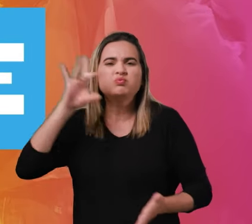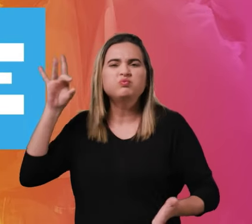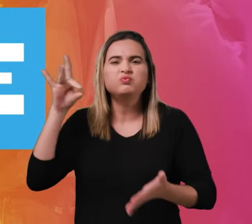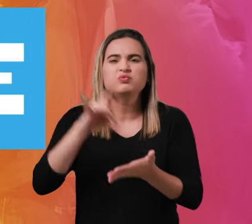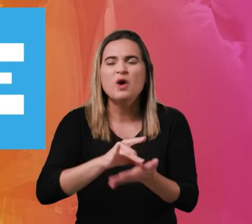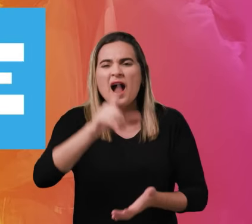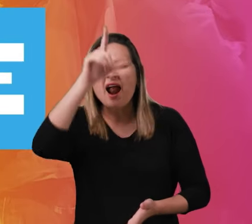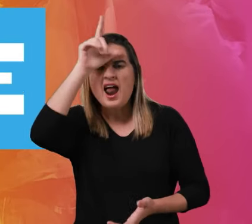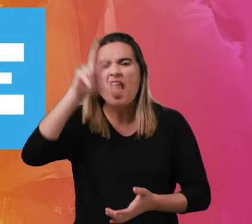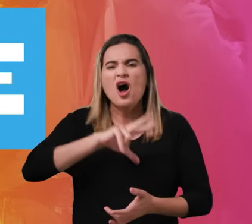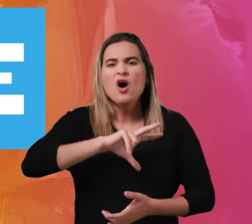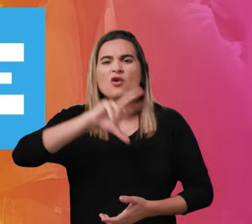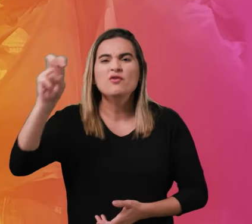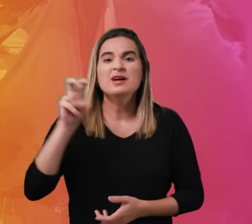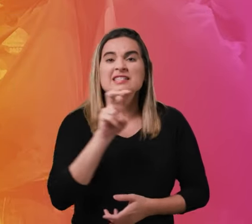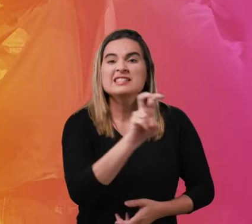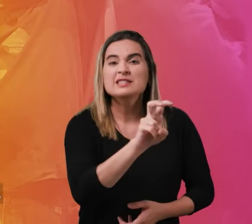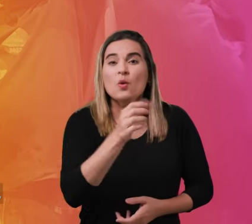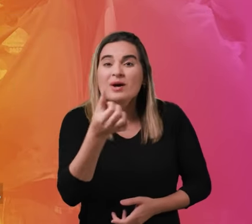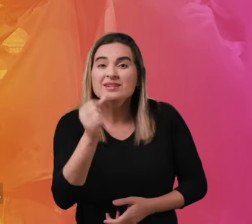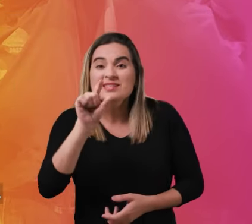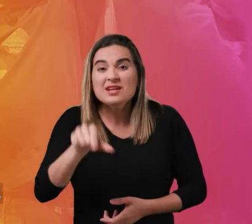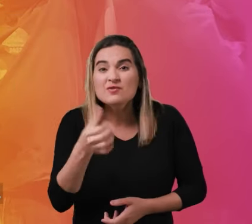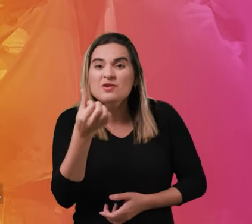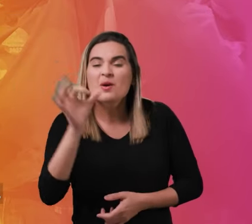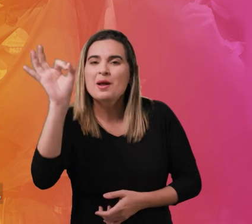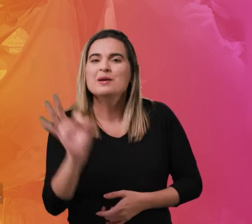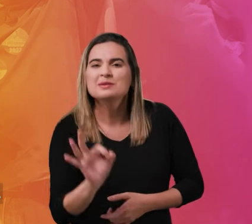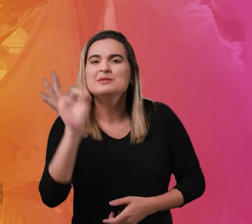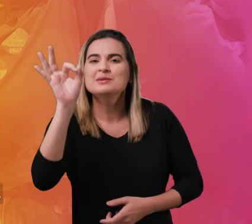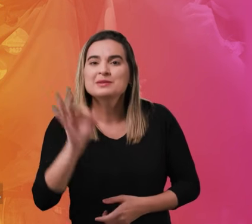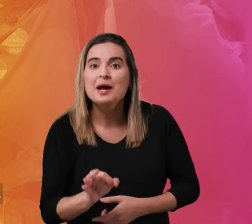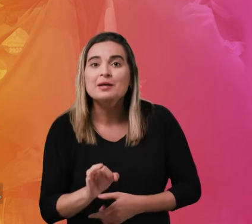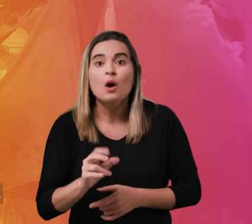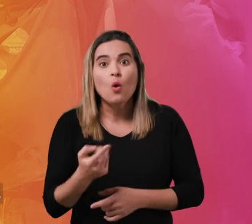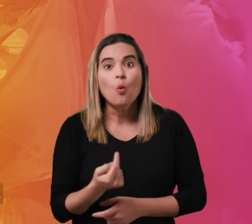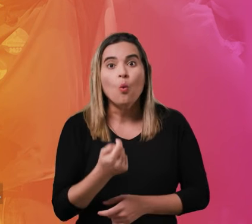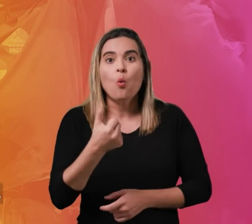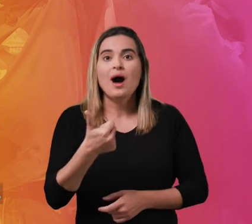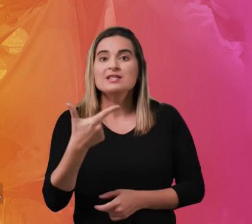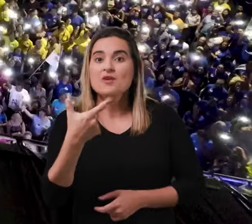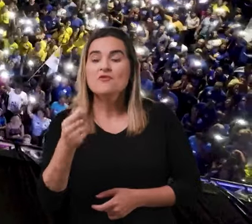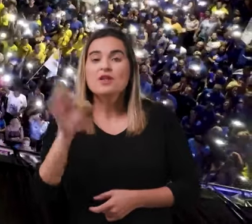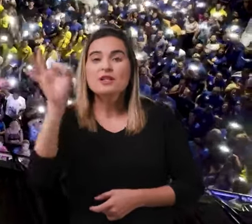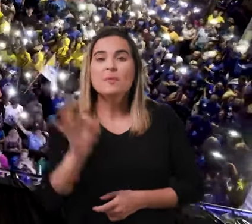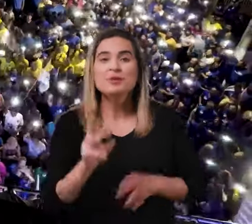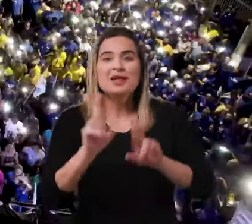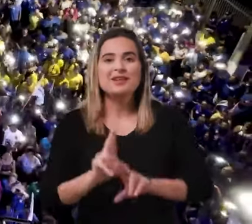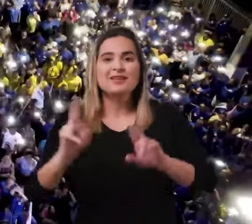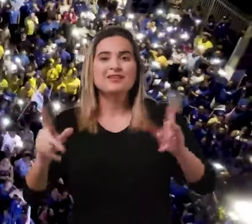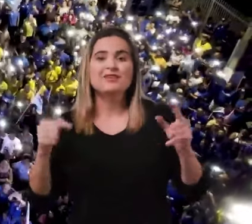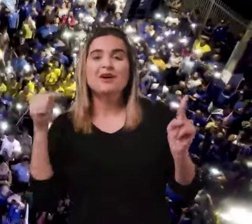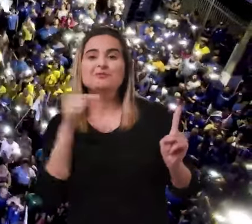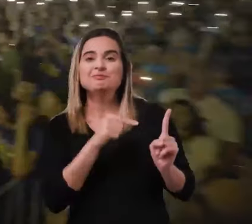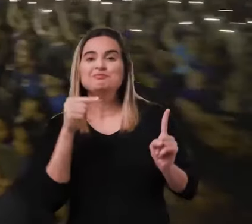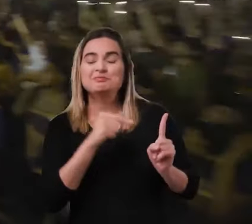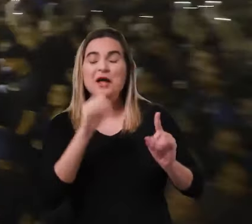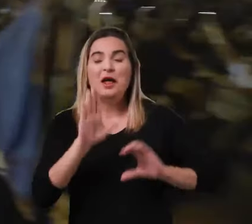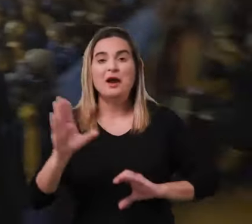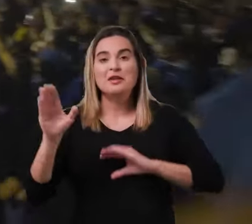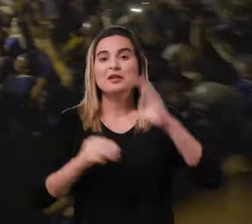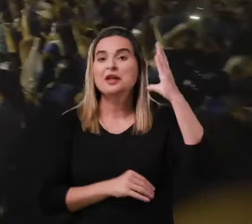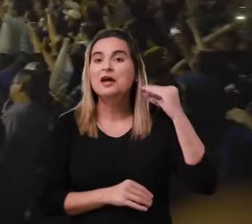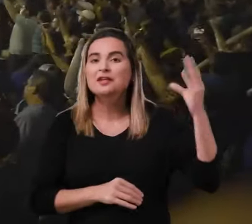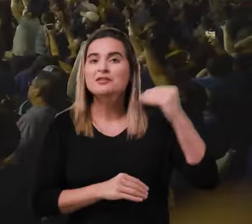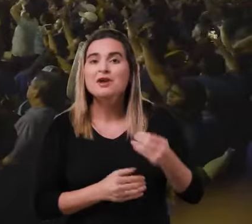Exame, Paulinho consolida a liderança, dispara e chega aos 56,6 pontos. Na última quarta-feira, Natal